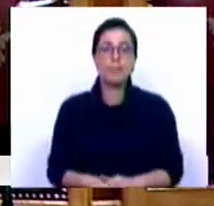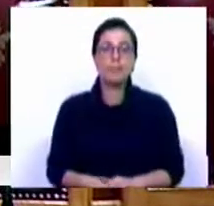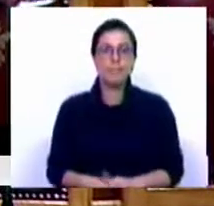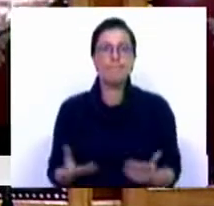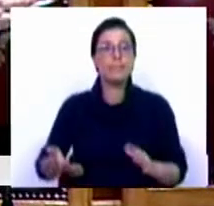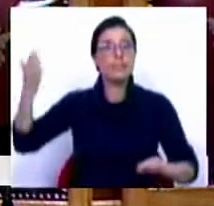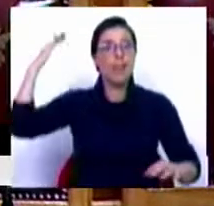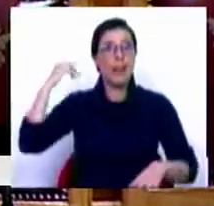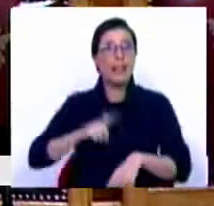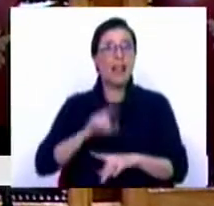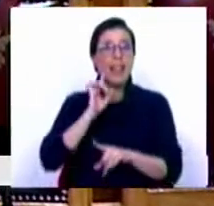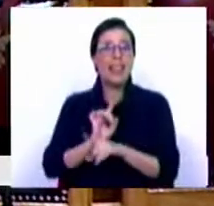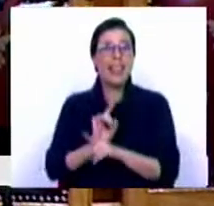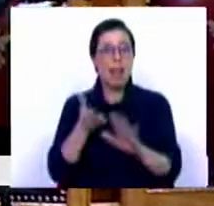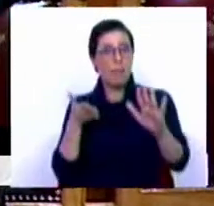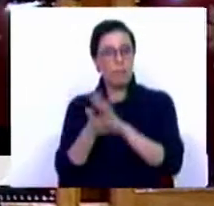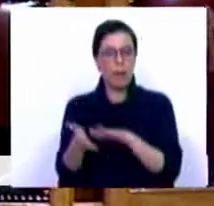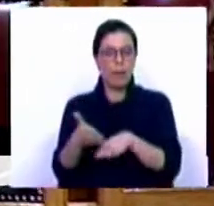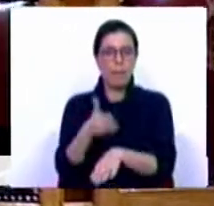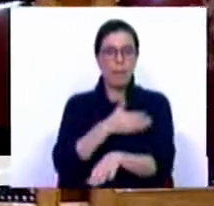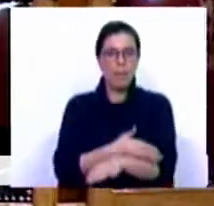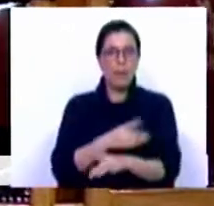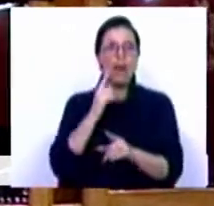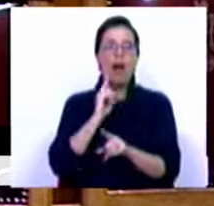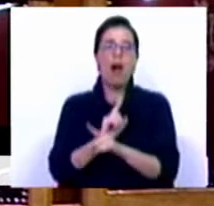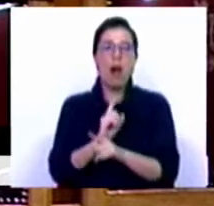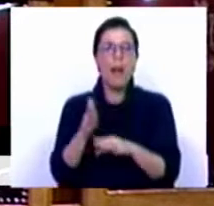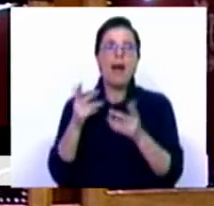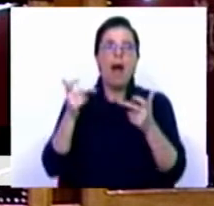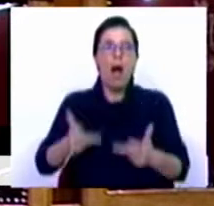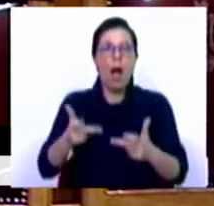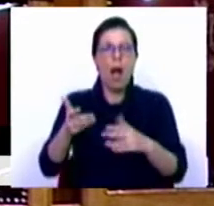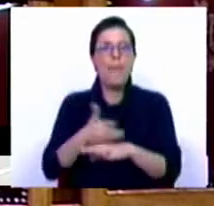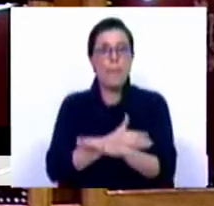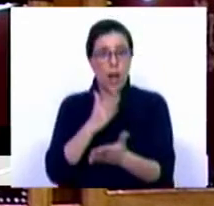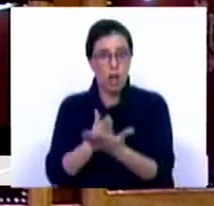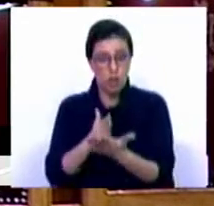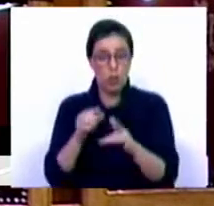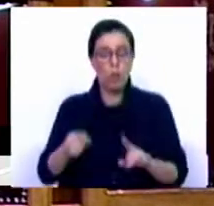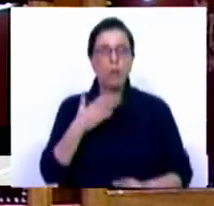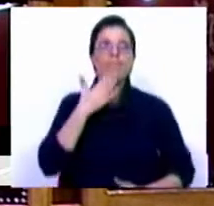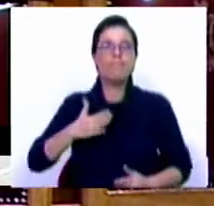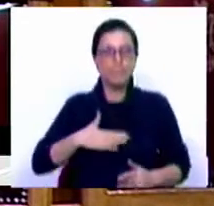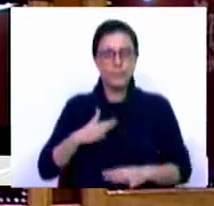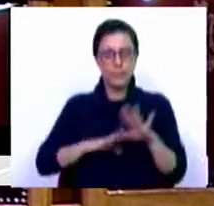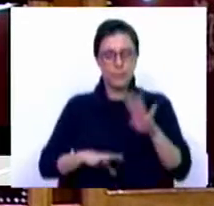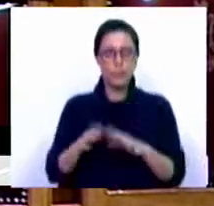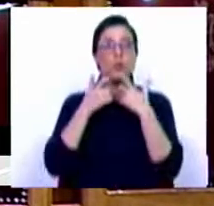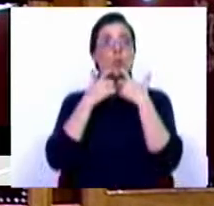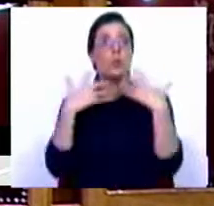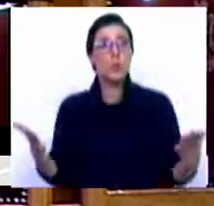antes o tempo em que elas ingressam no pré-escolar e o tempo que estão no pré-escolar. E é um caminho que nos levou a fazer